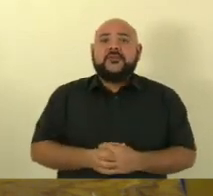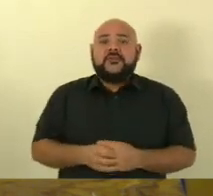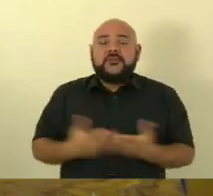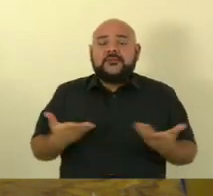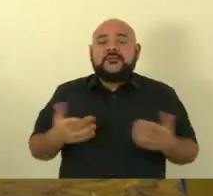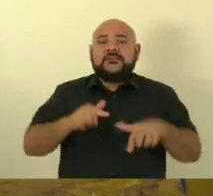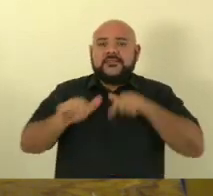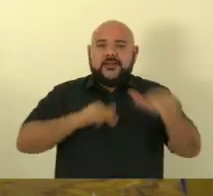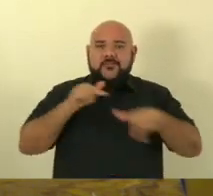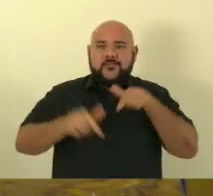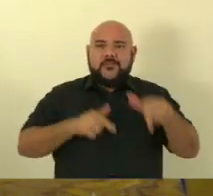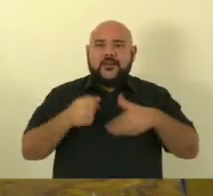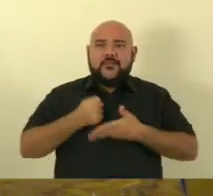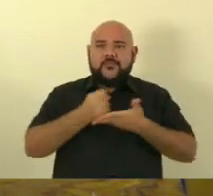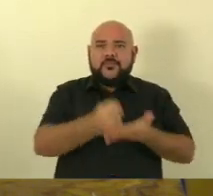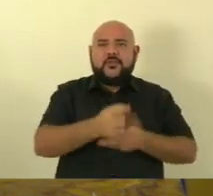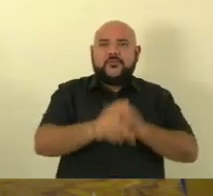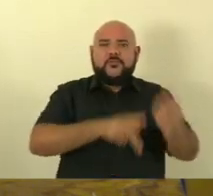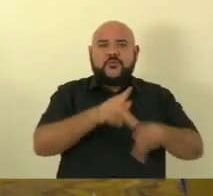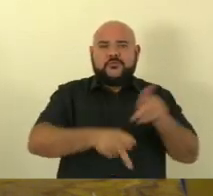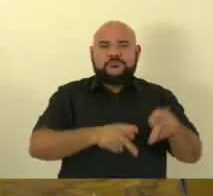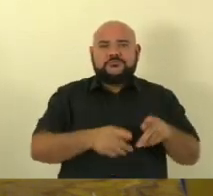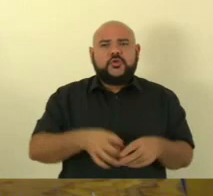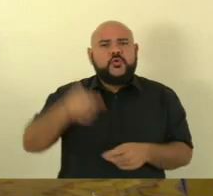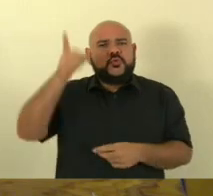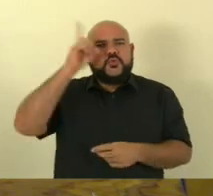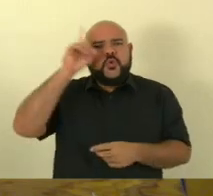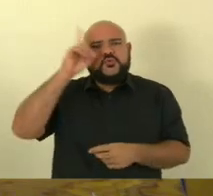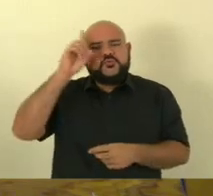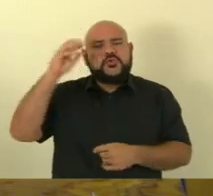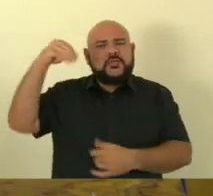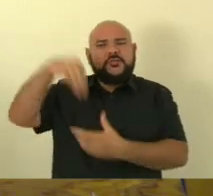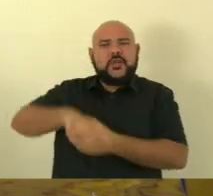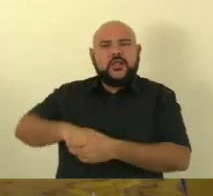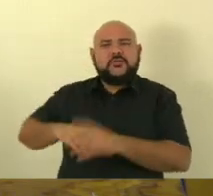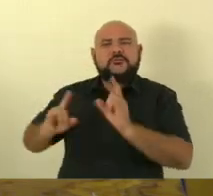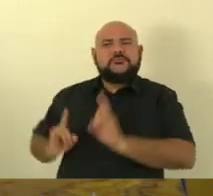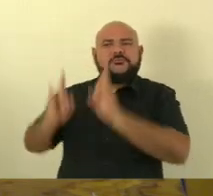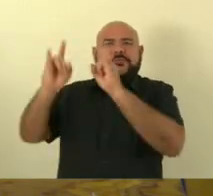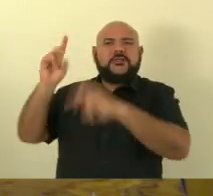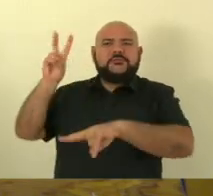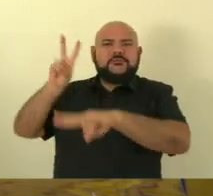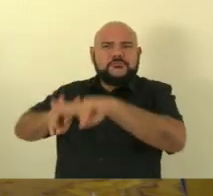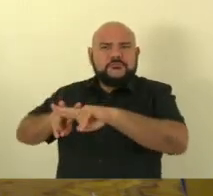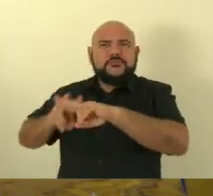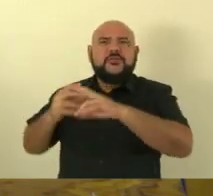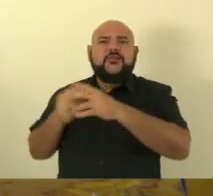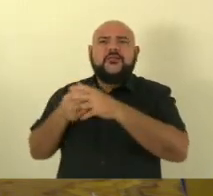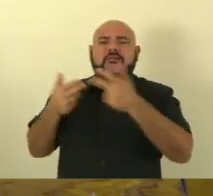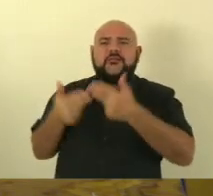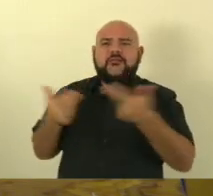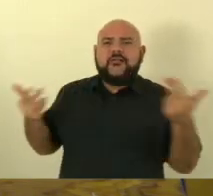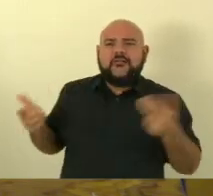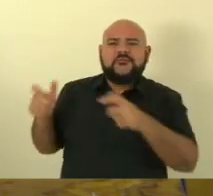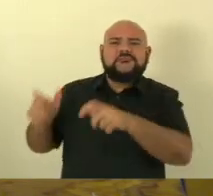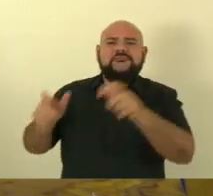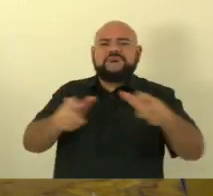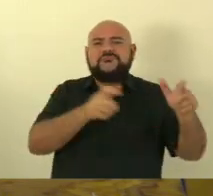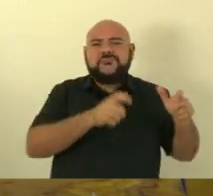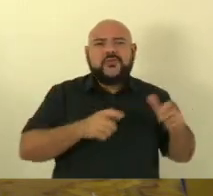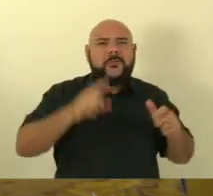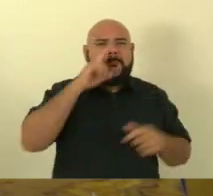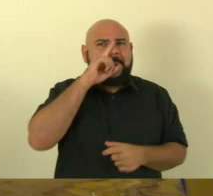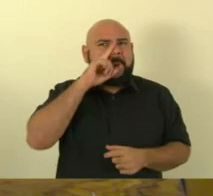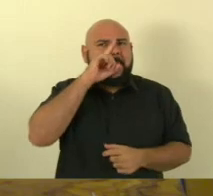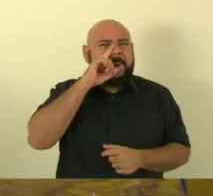diariamente estão presentes nos presídios lidam com superlotação com ambientes que podem ser insalubres